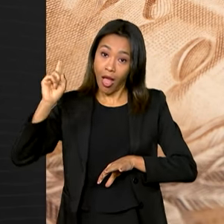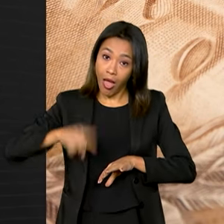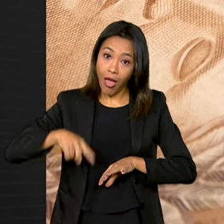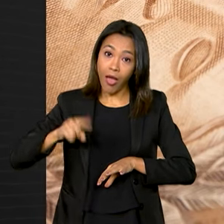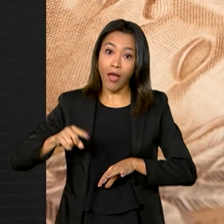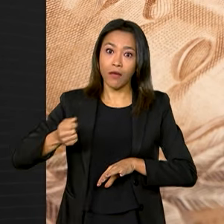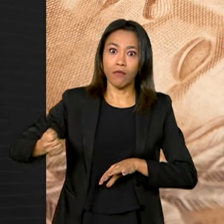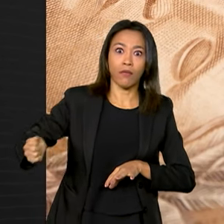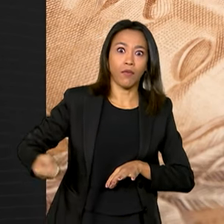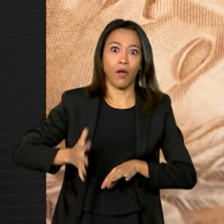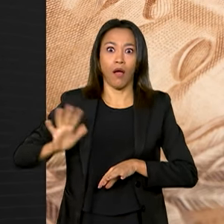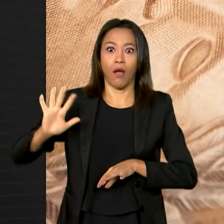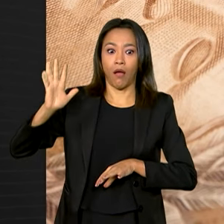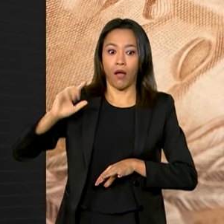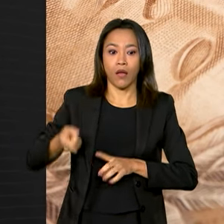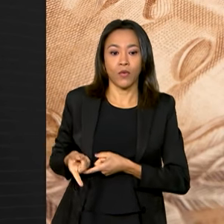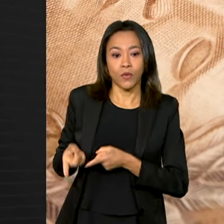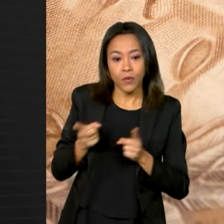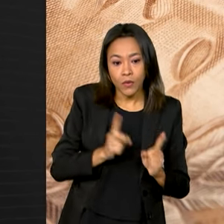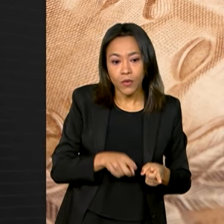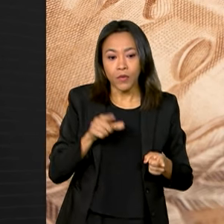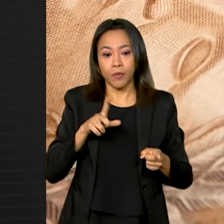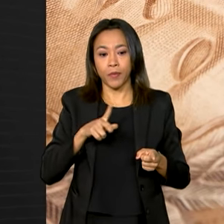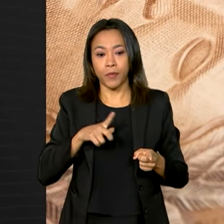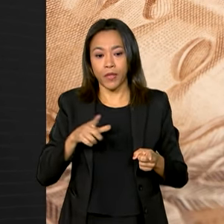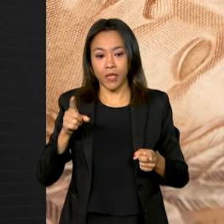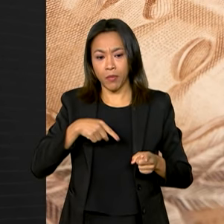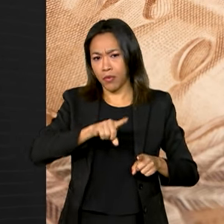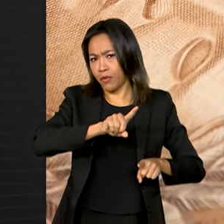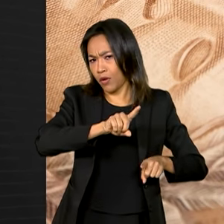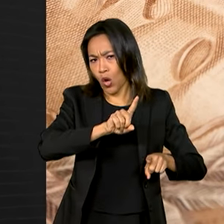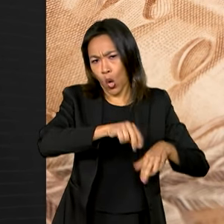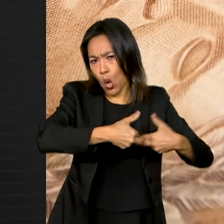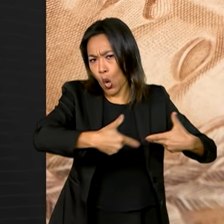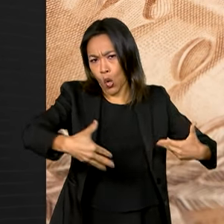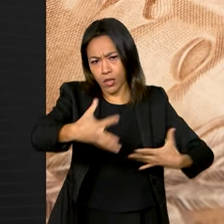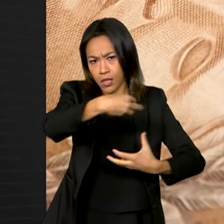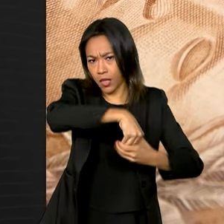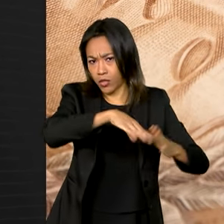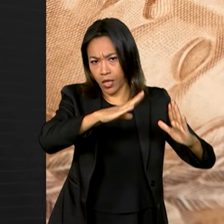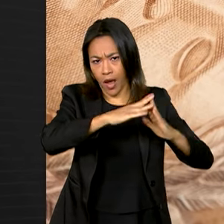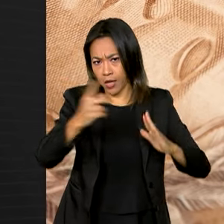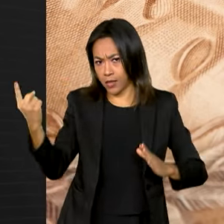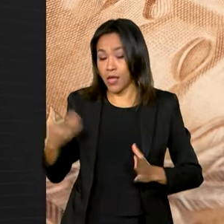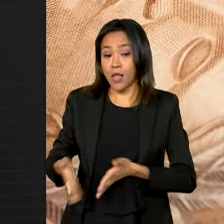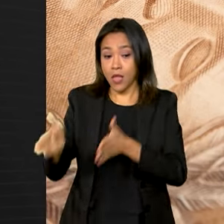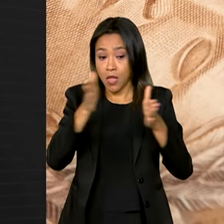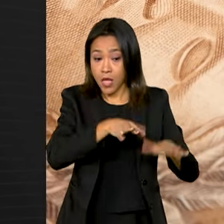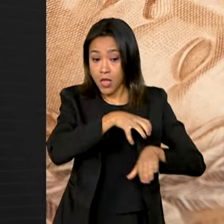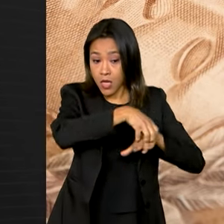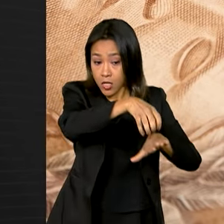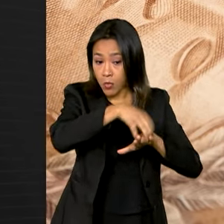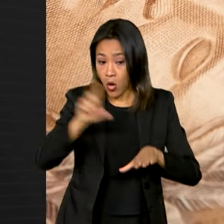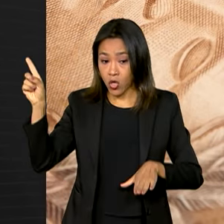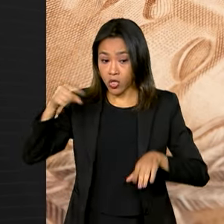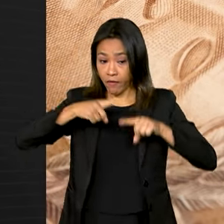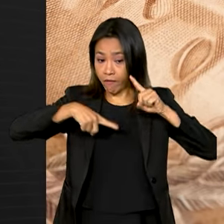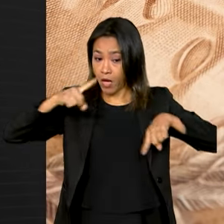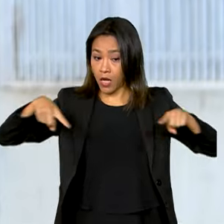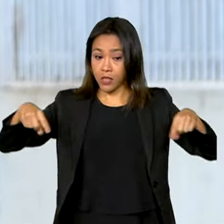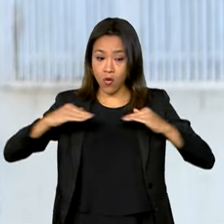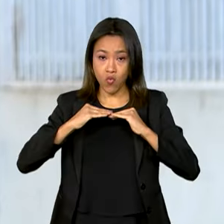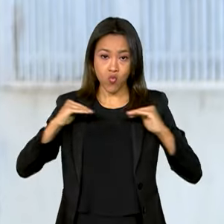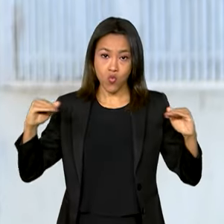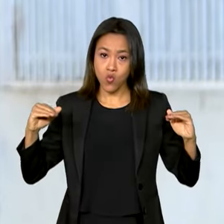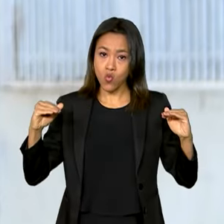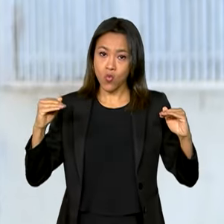tiveram a maior alta, ao lado de artigos de residência. No setor de transportes, não houve variação de preços.